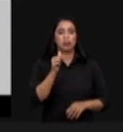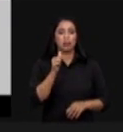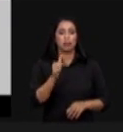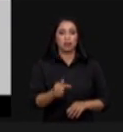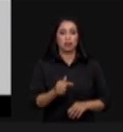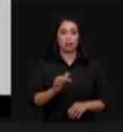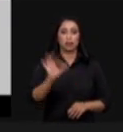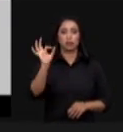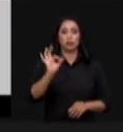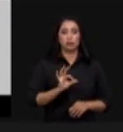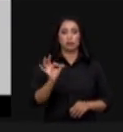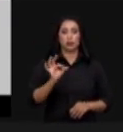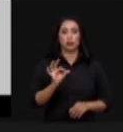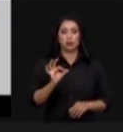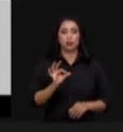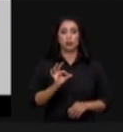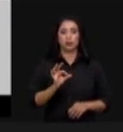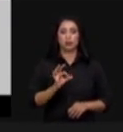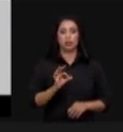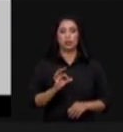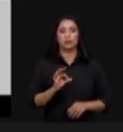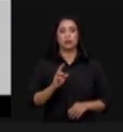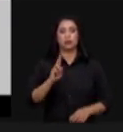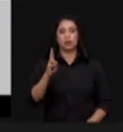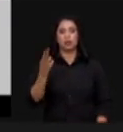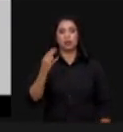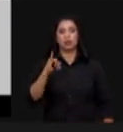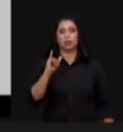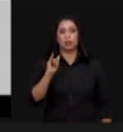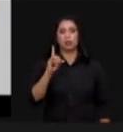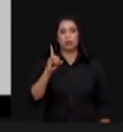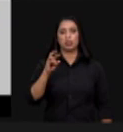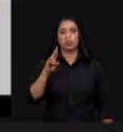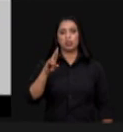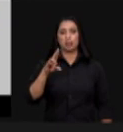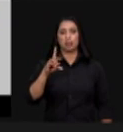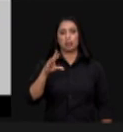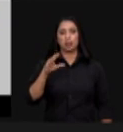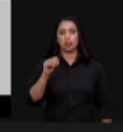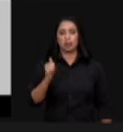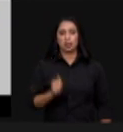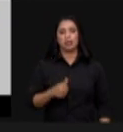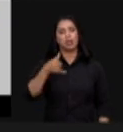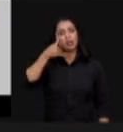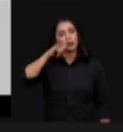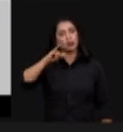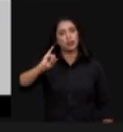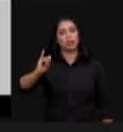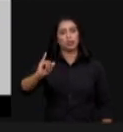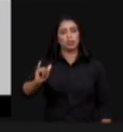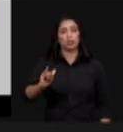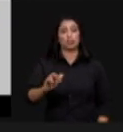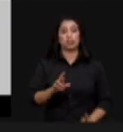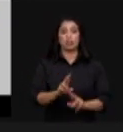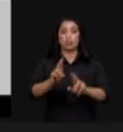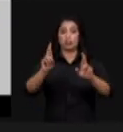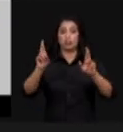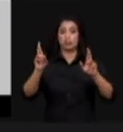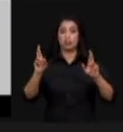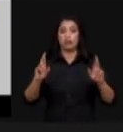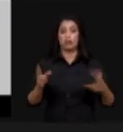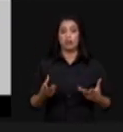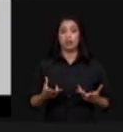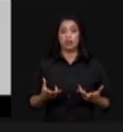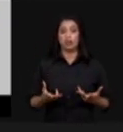da nossa matriz hídrica na produção de energia elétrica que nos coloca numa posição diferenciada no que